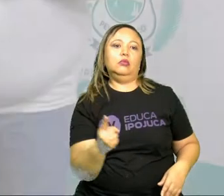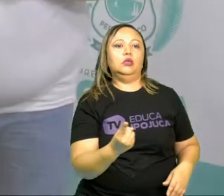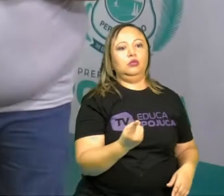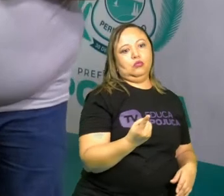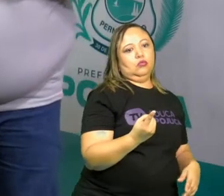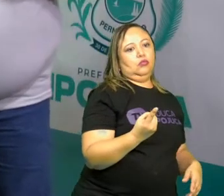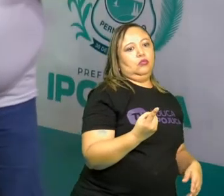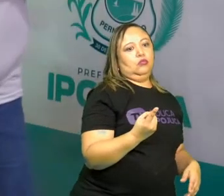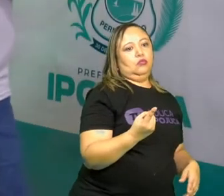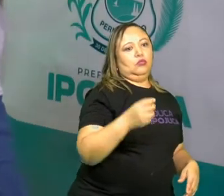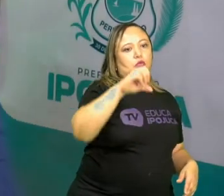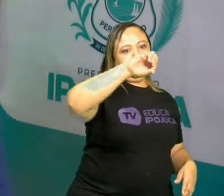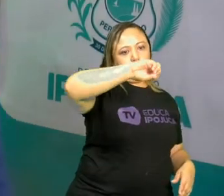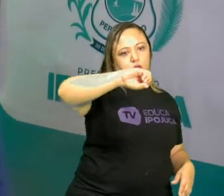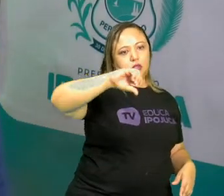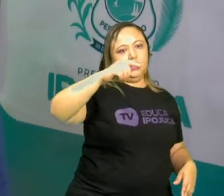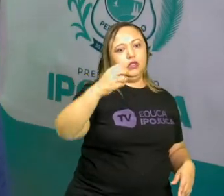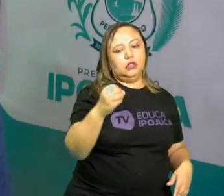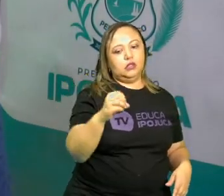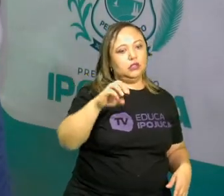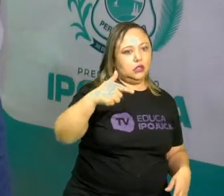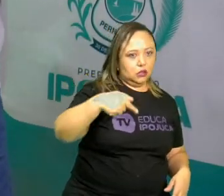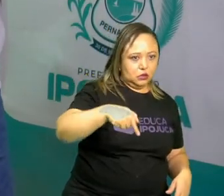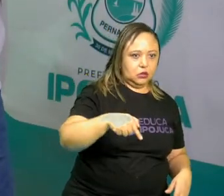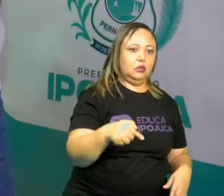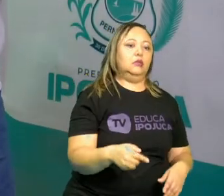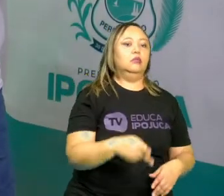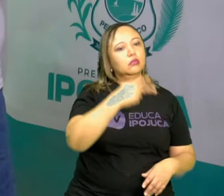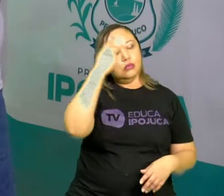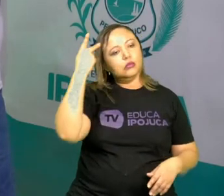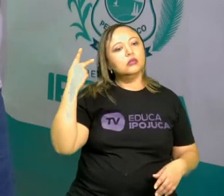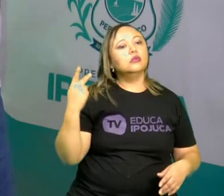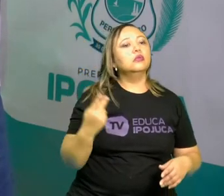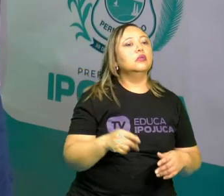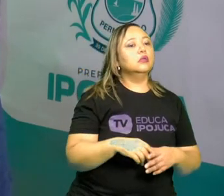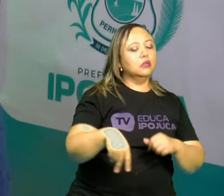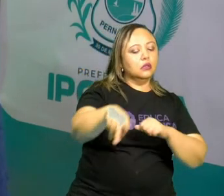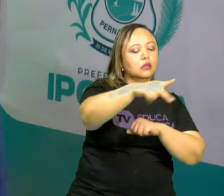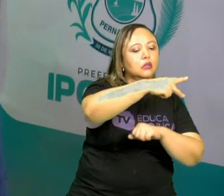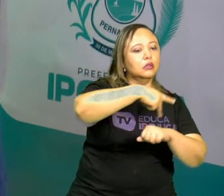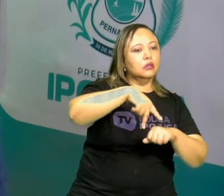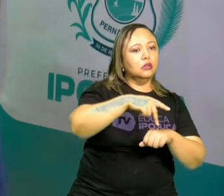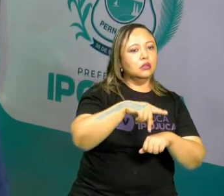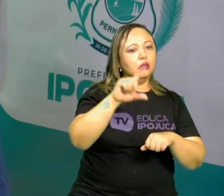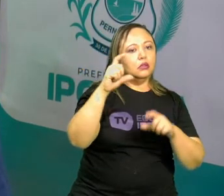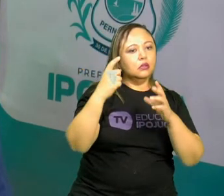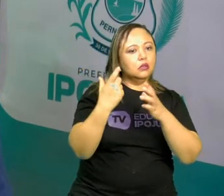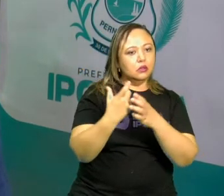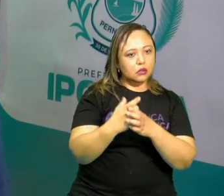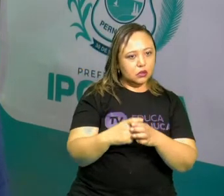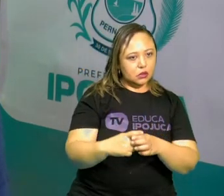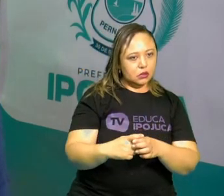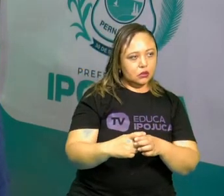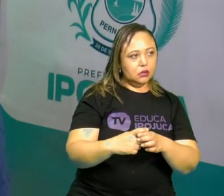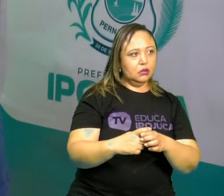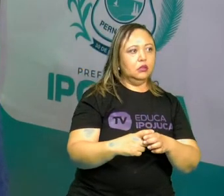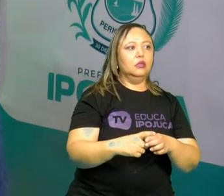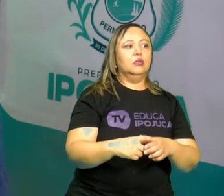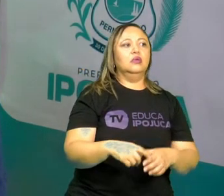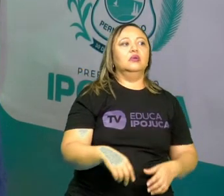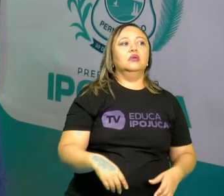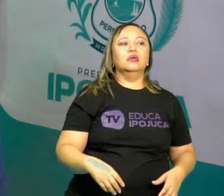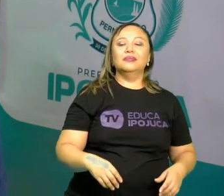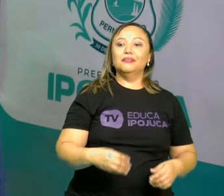Ou seja, é um país pequeno, com uma quantidade de gente que chega a causar